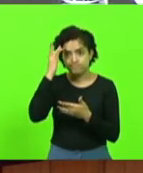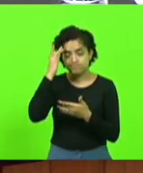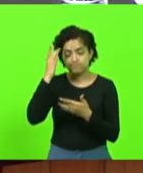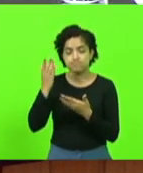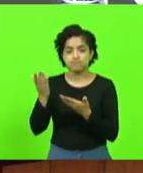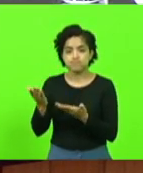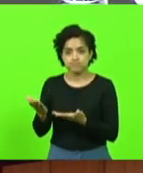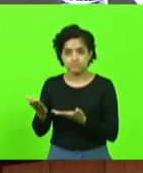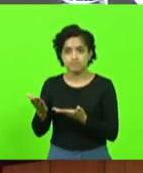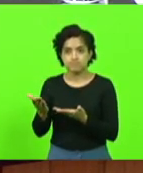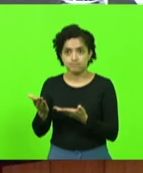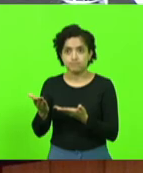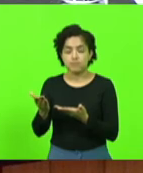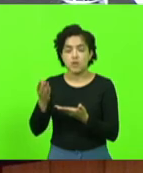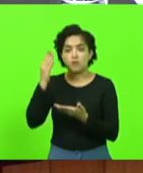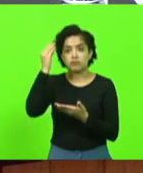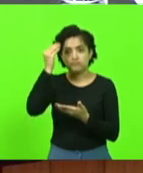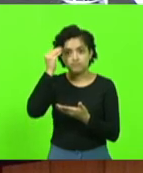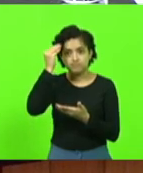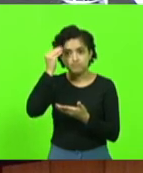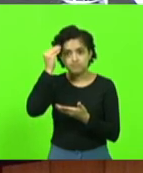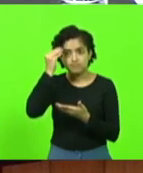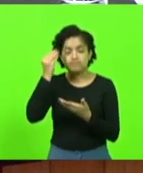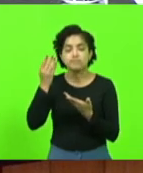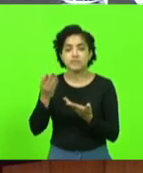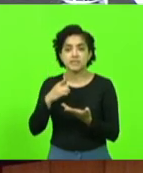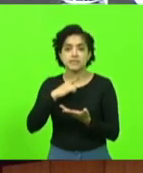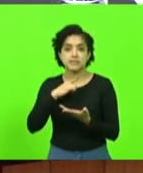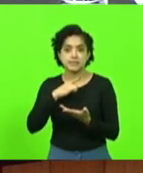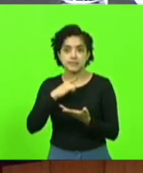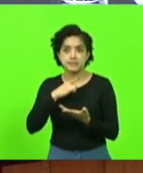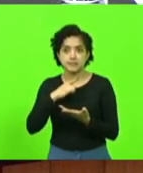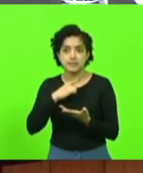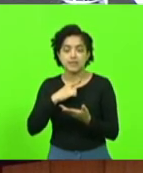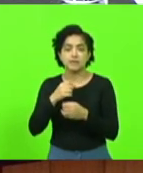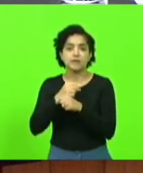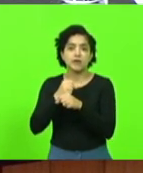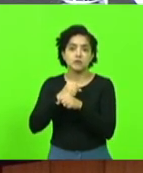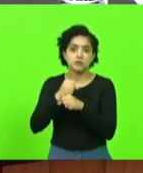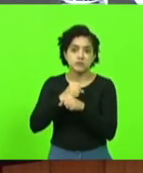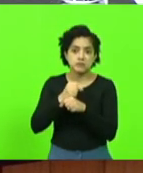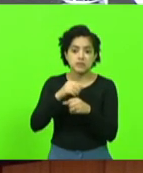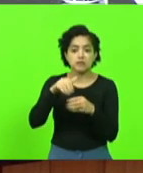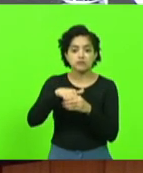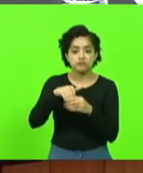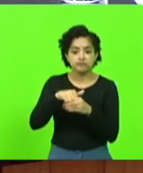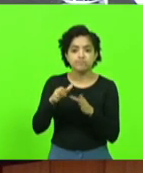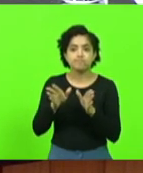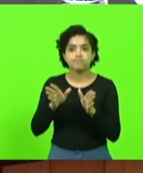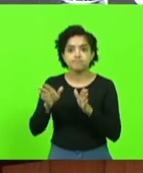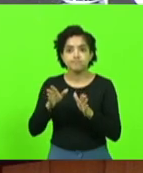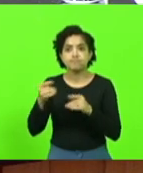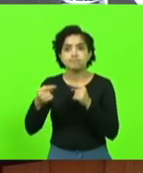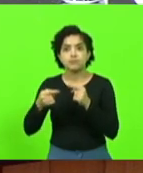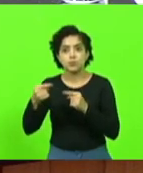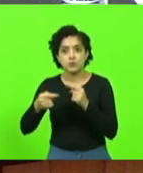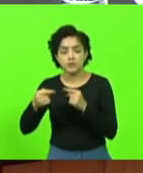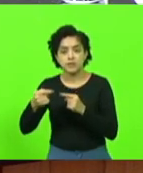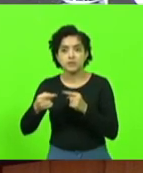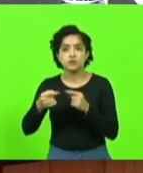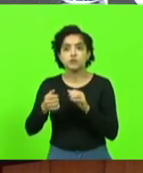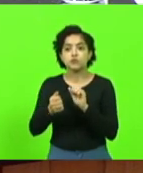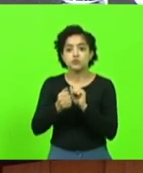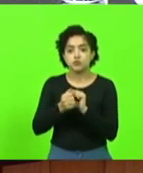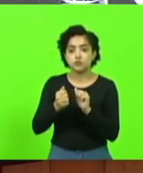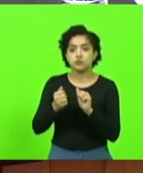que, com a experiência que é peculiar, de vários anos de mandato, de experiência política, articulou junto ao governo do